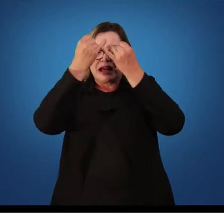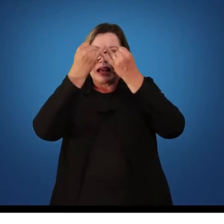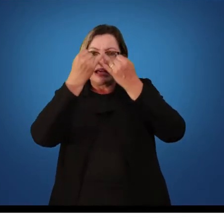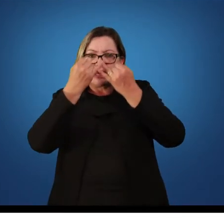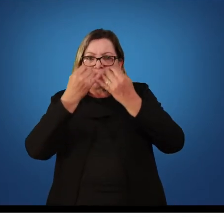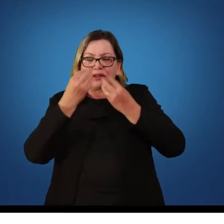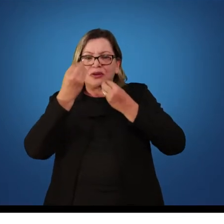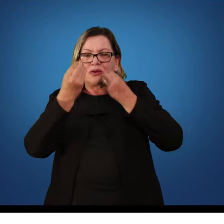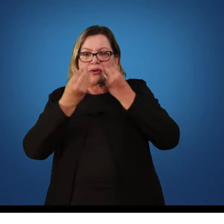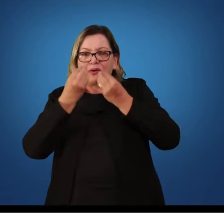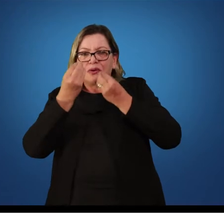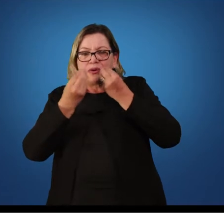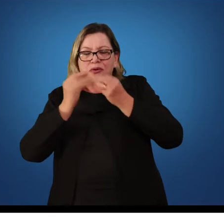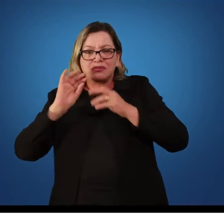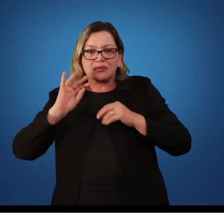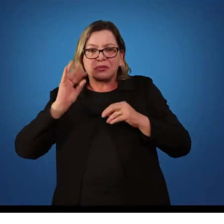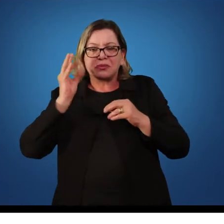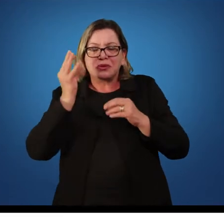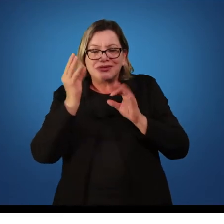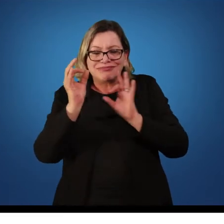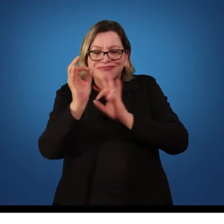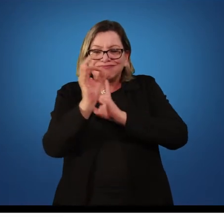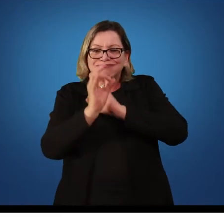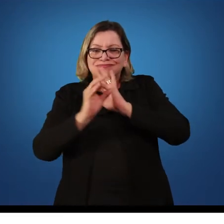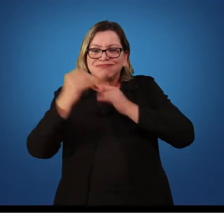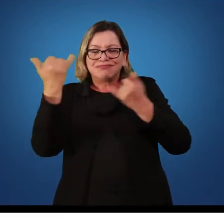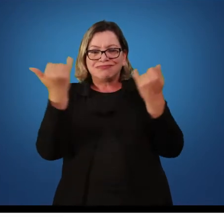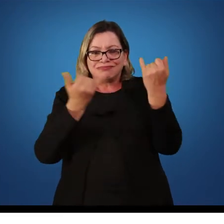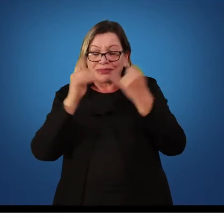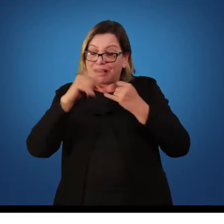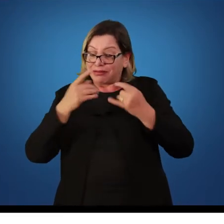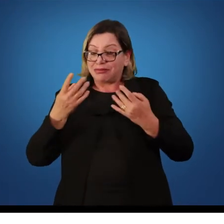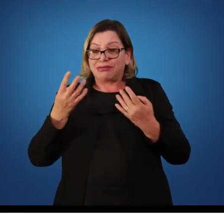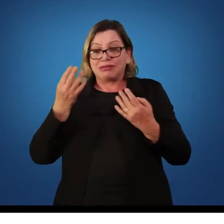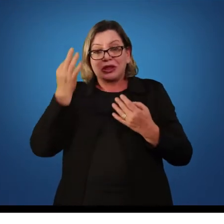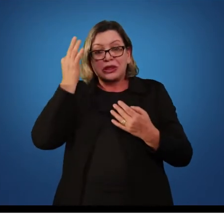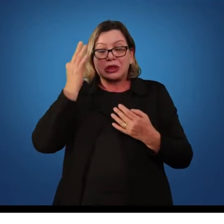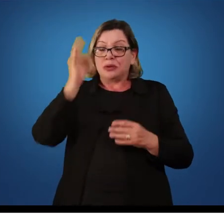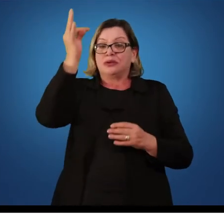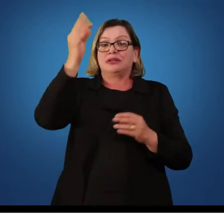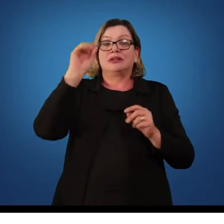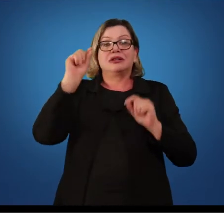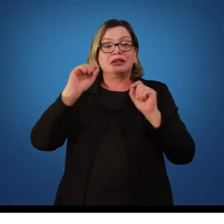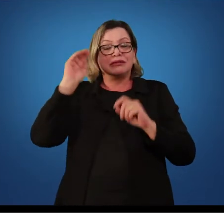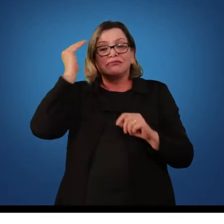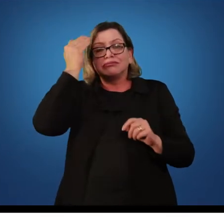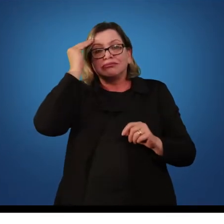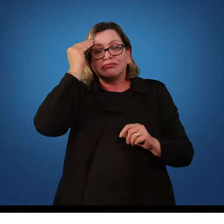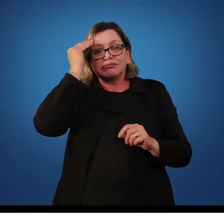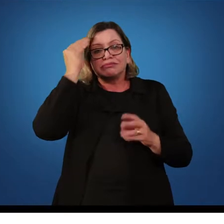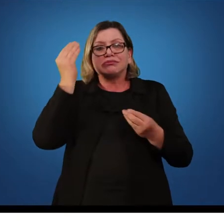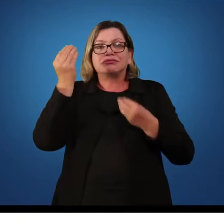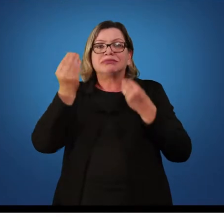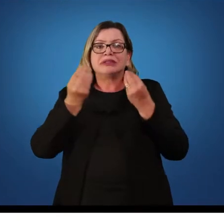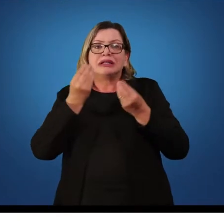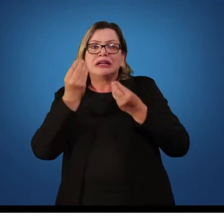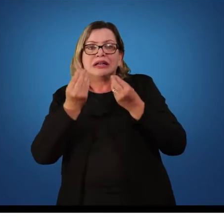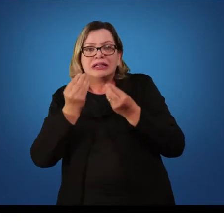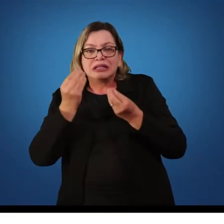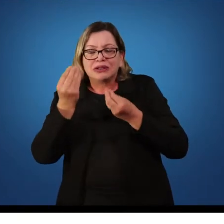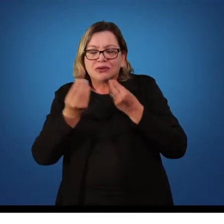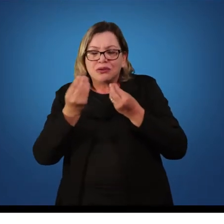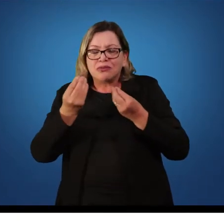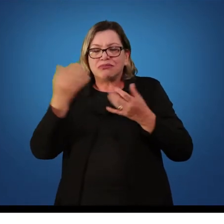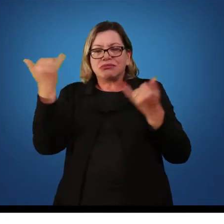o processamento de informações, esse é um modelo teórico que entende o processo a partir das